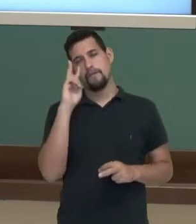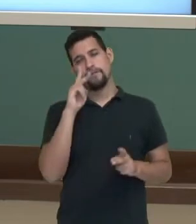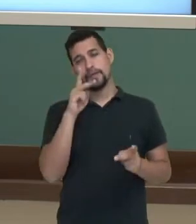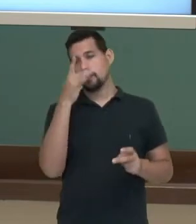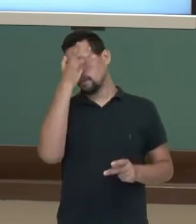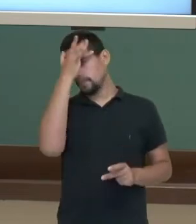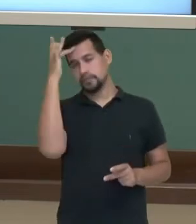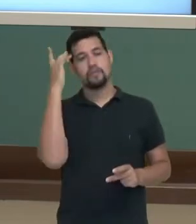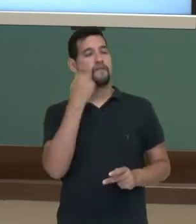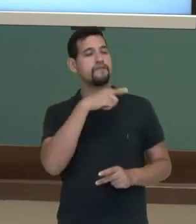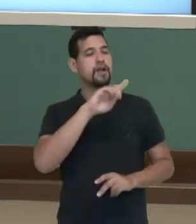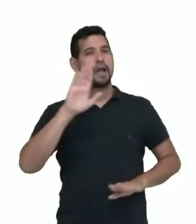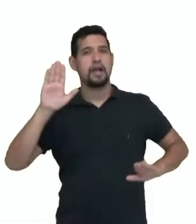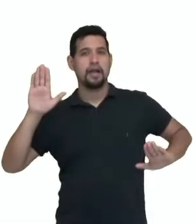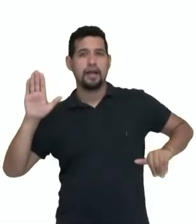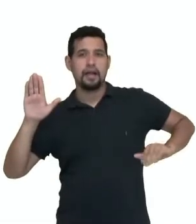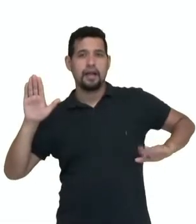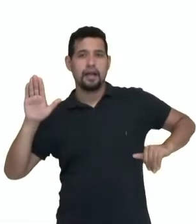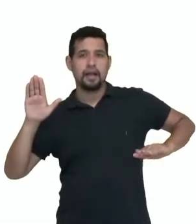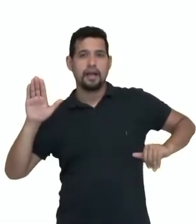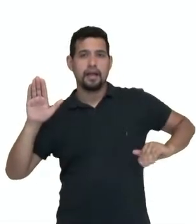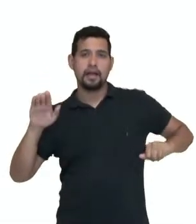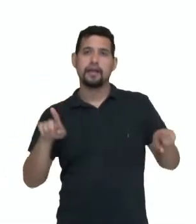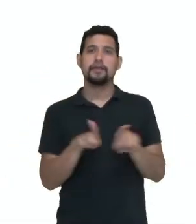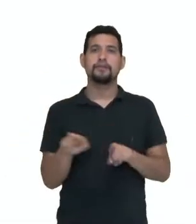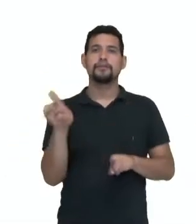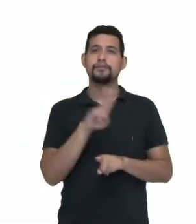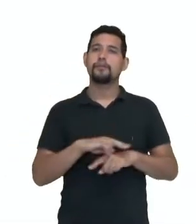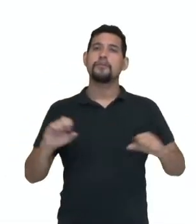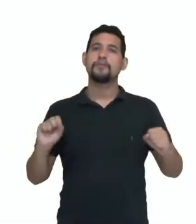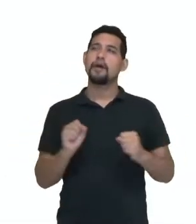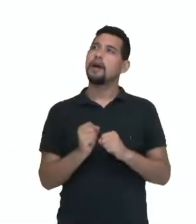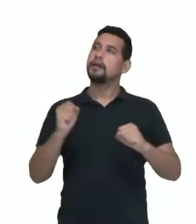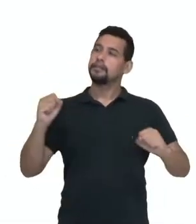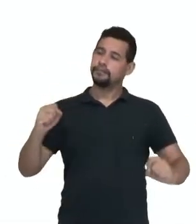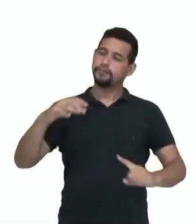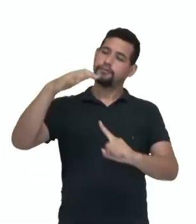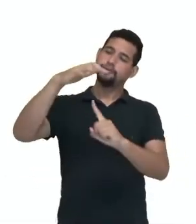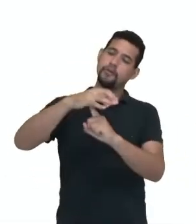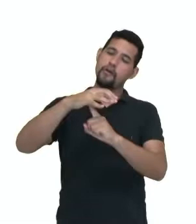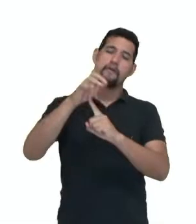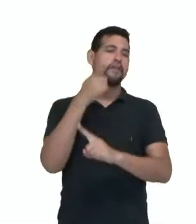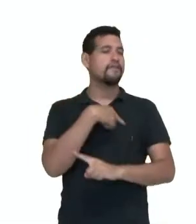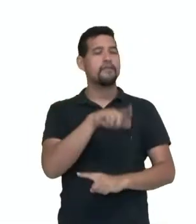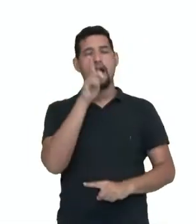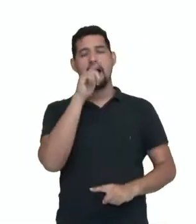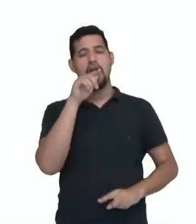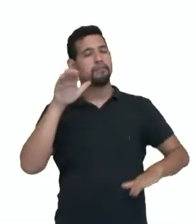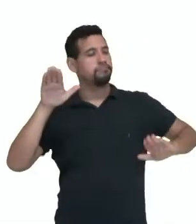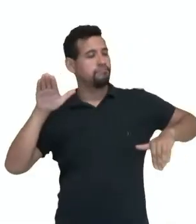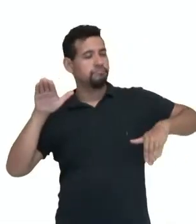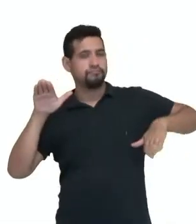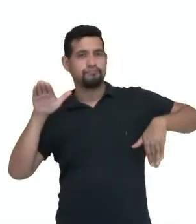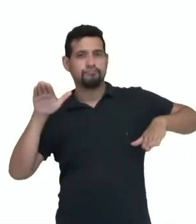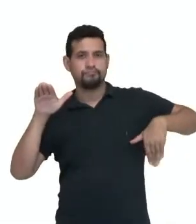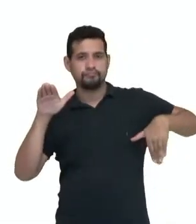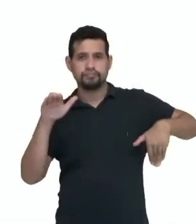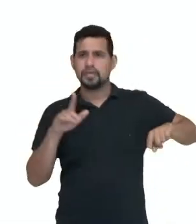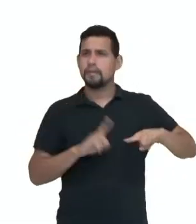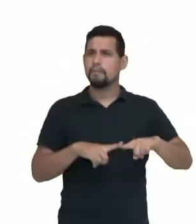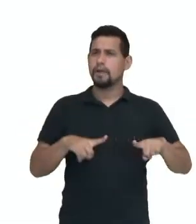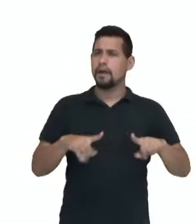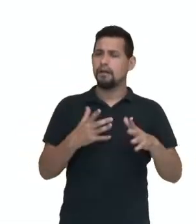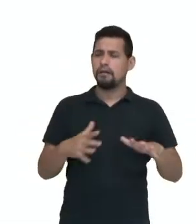Uma pessoa foi à praia, colocou a sua toalha, o guarda-sol e foi tomar um banho na água, no mar. Mas